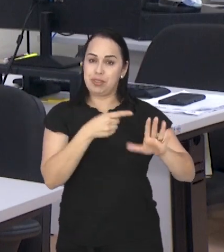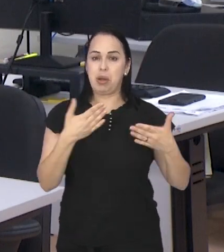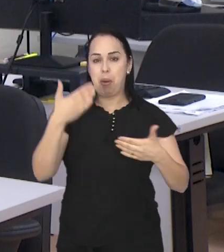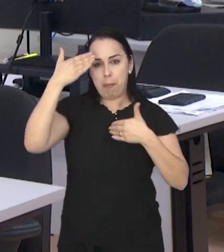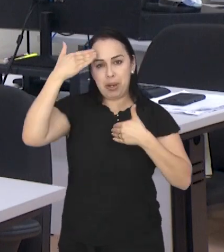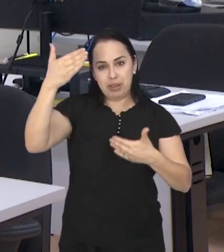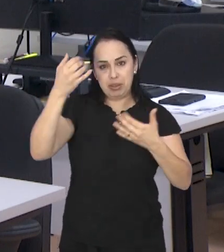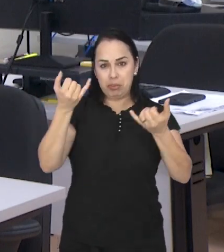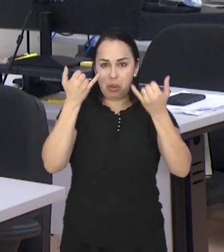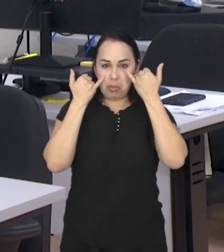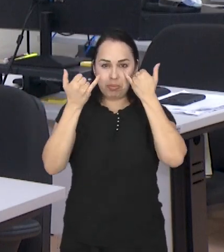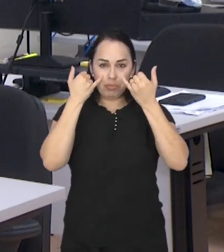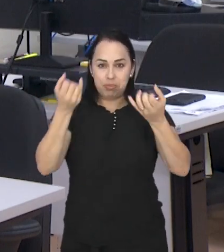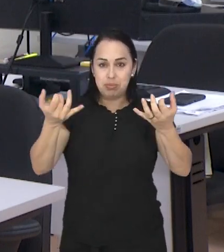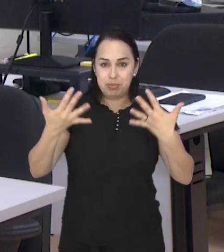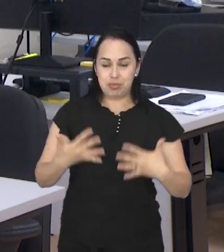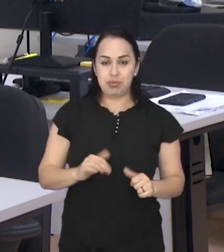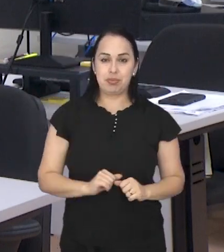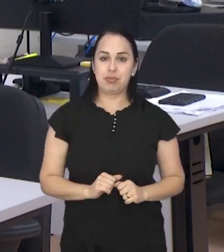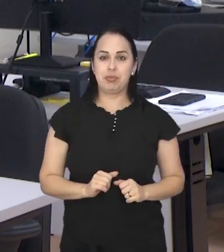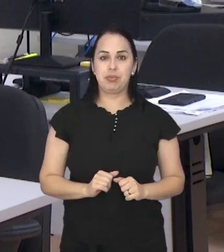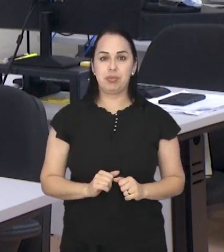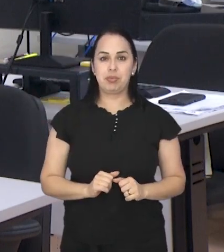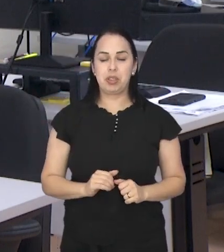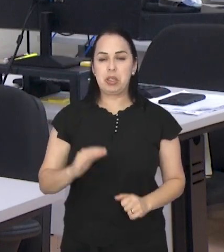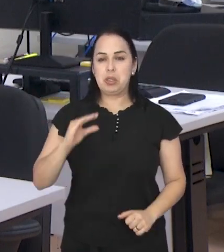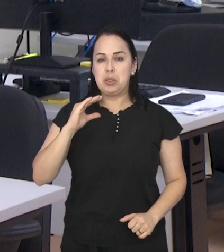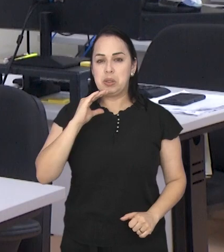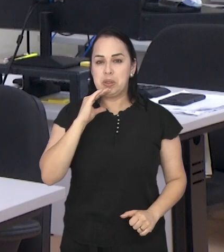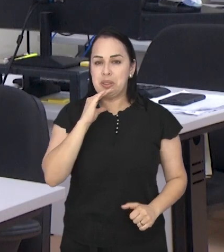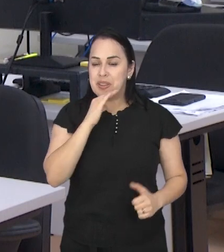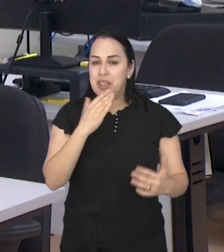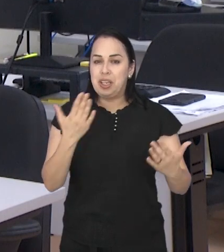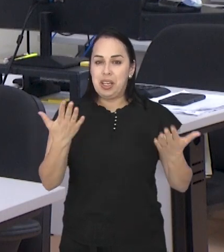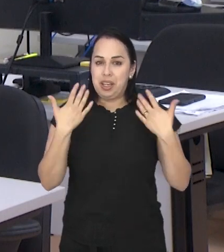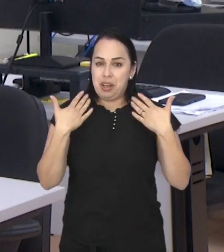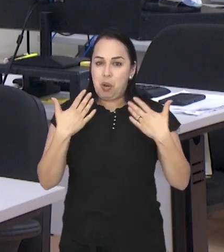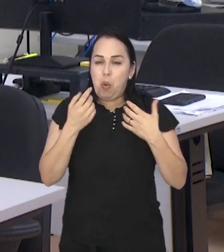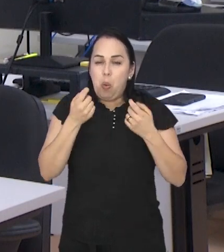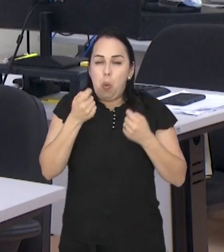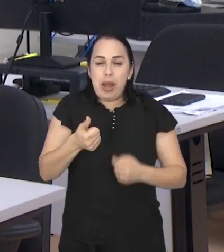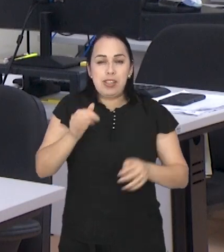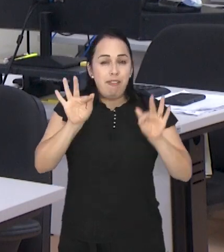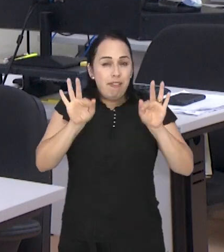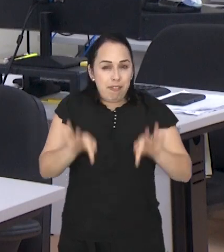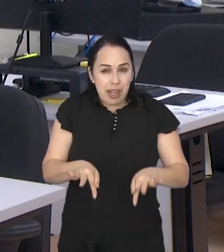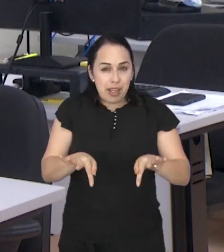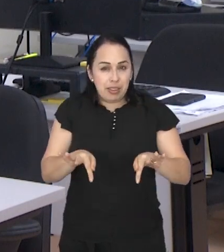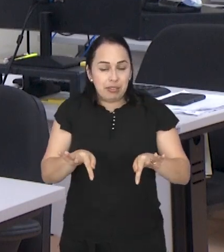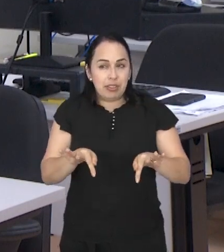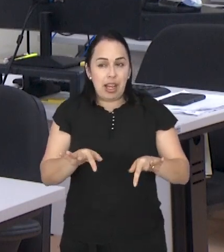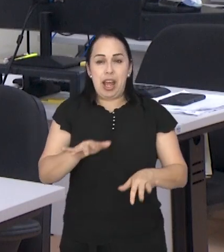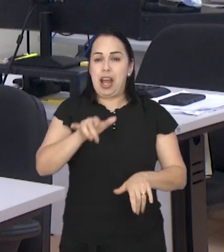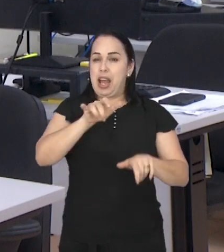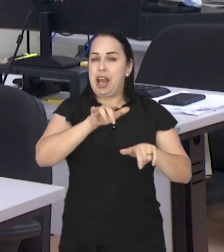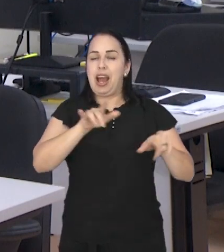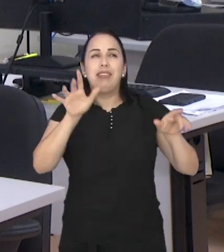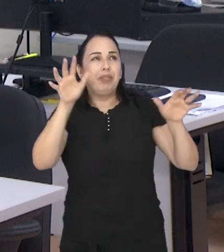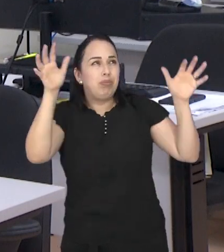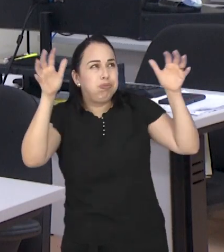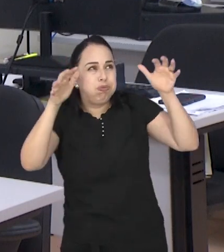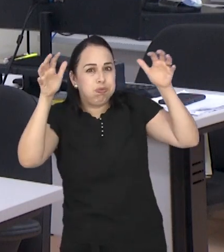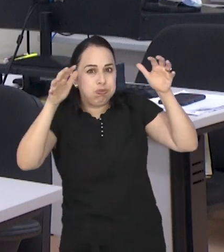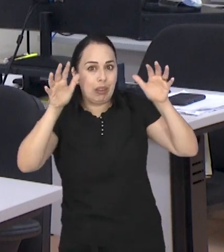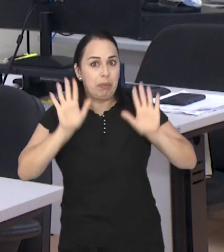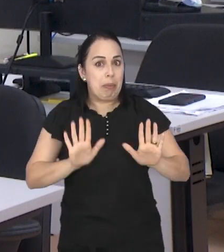cidade. Muito obrigado pelas informações, Vicky. E o verão está quase no fim, o que é um alívio pra muitas pessoas que sofrem com as